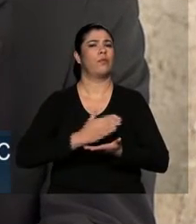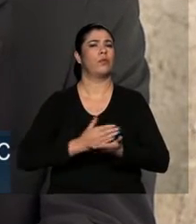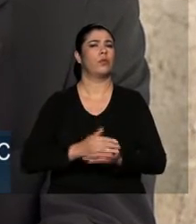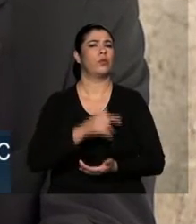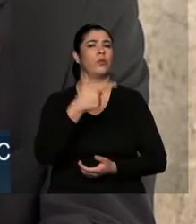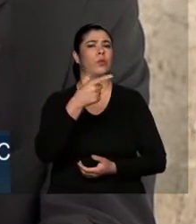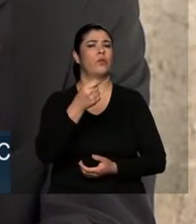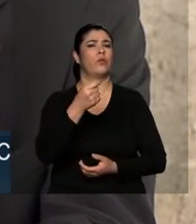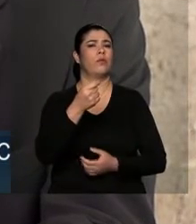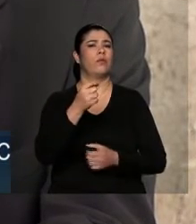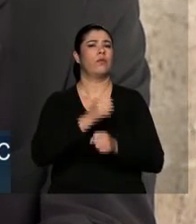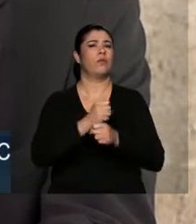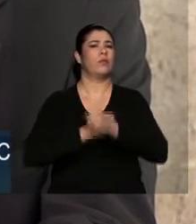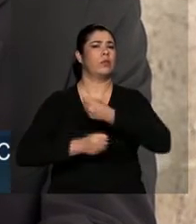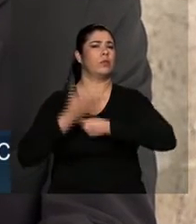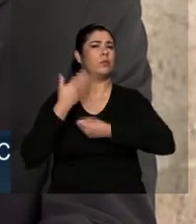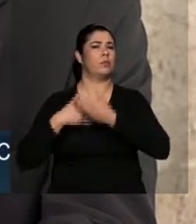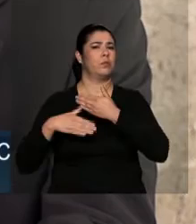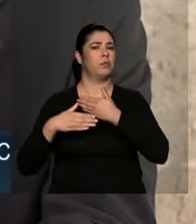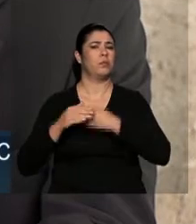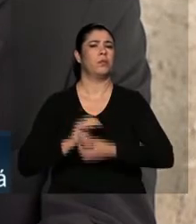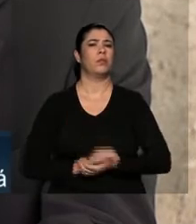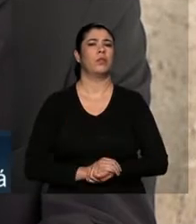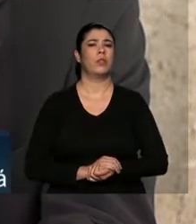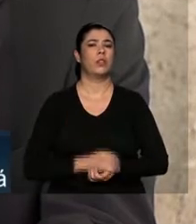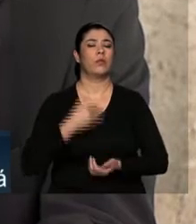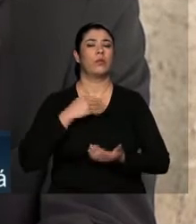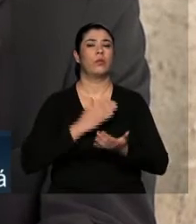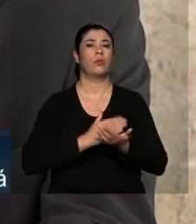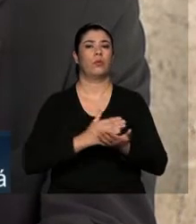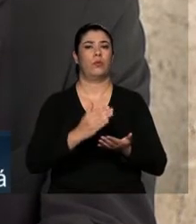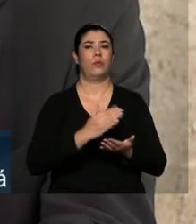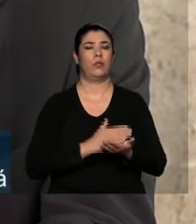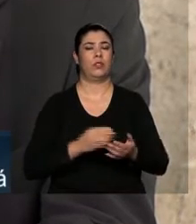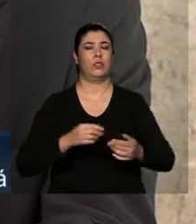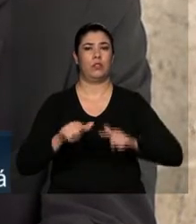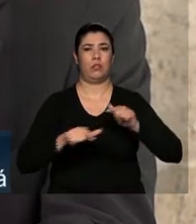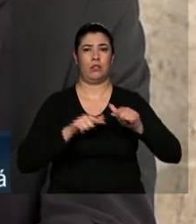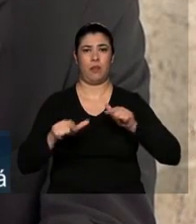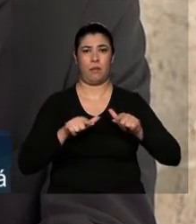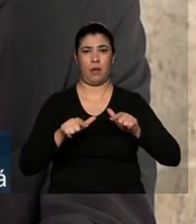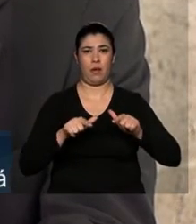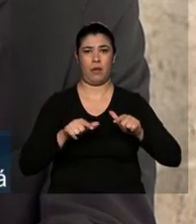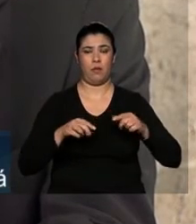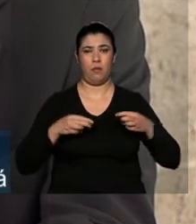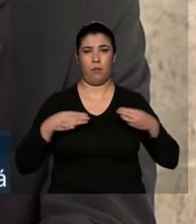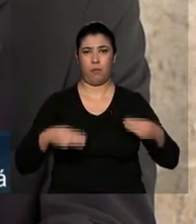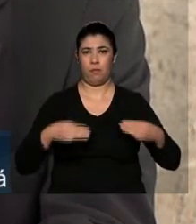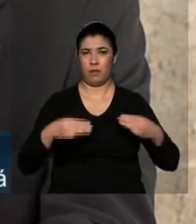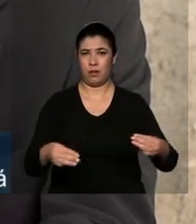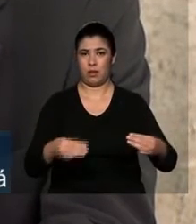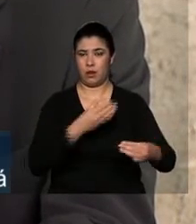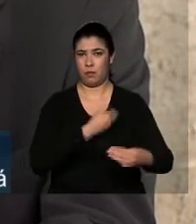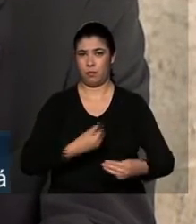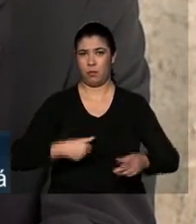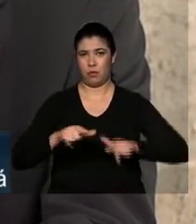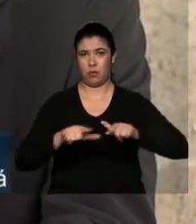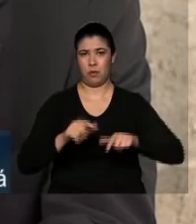cerca de 20 anos. Quando ingressei no Ministério Público do Trabalho, em 1991,